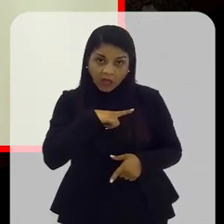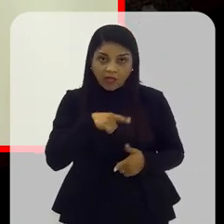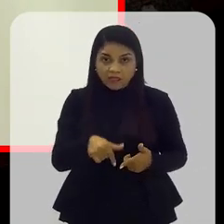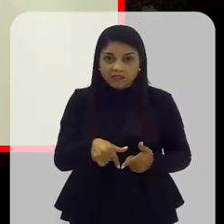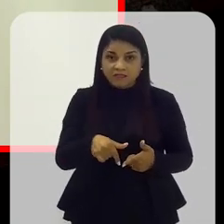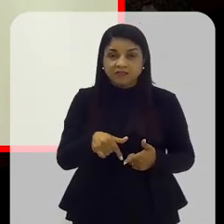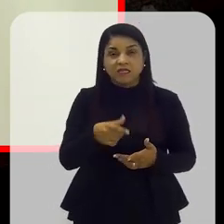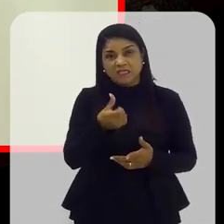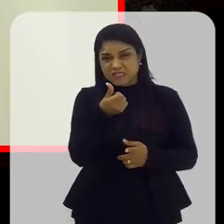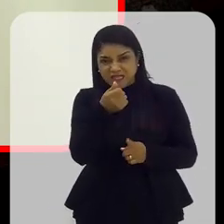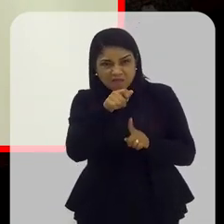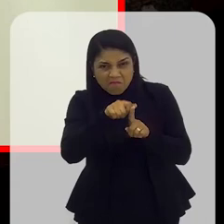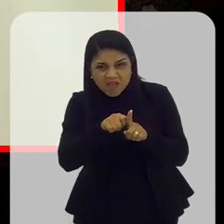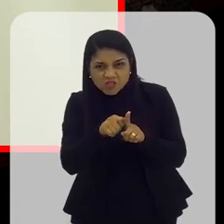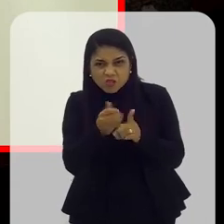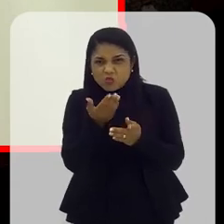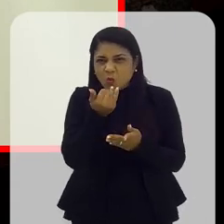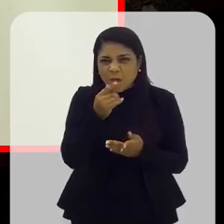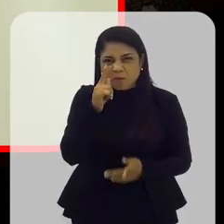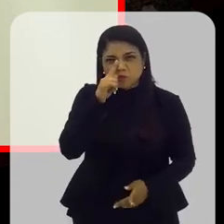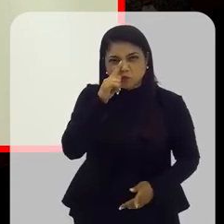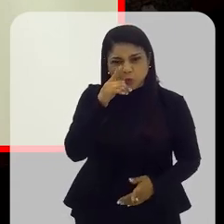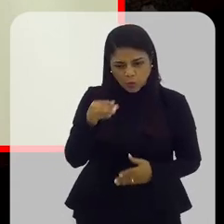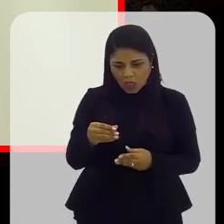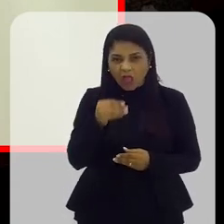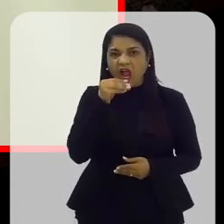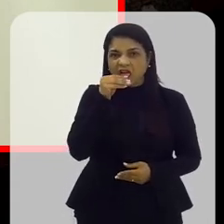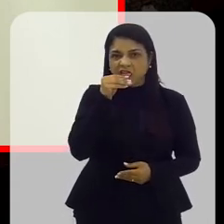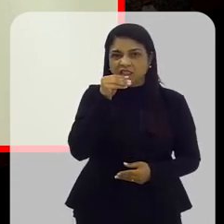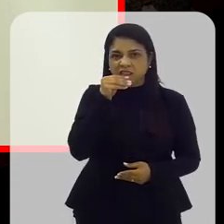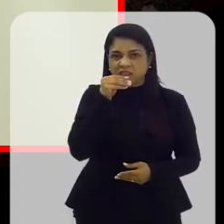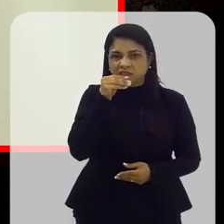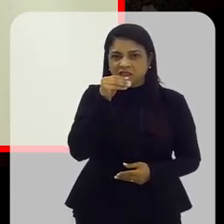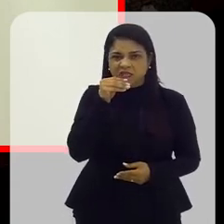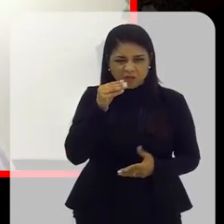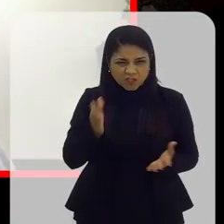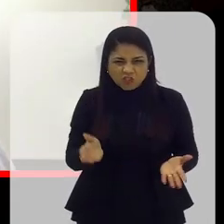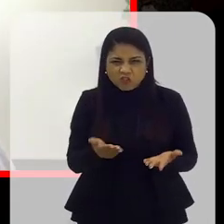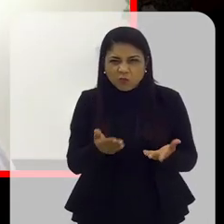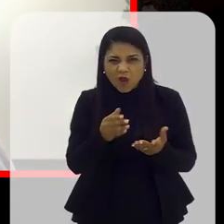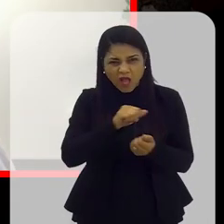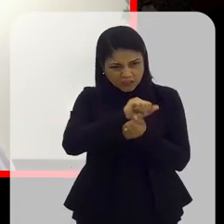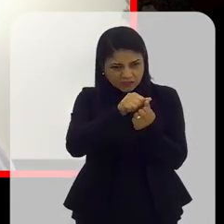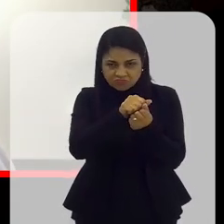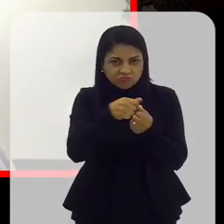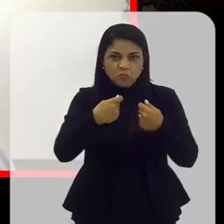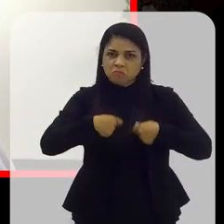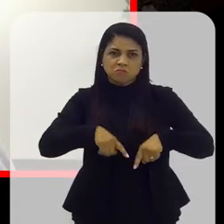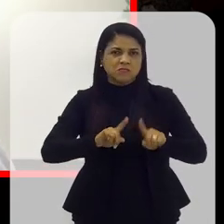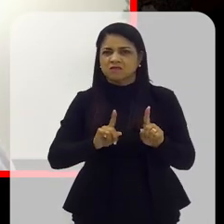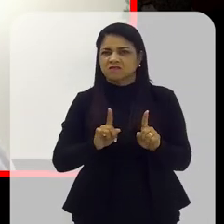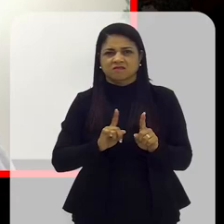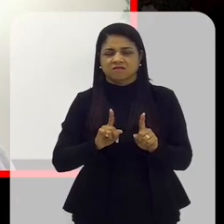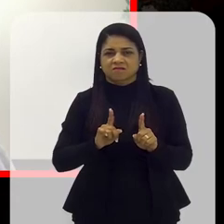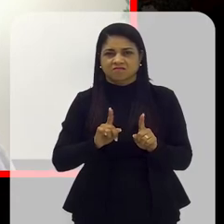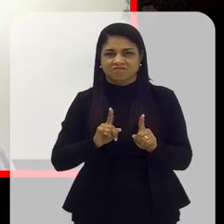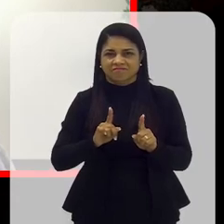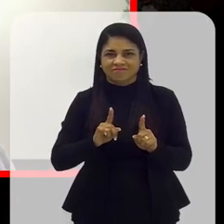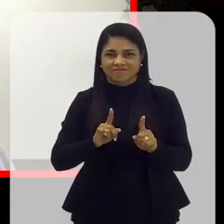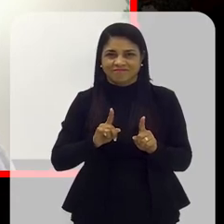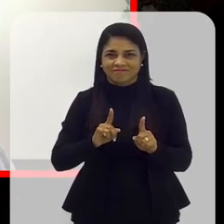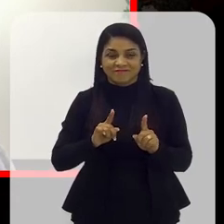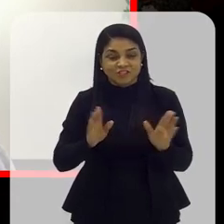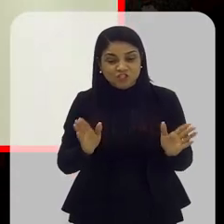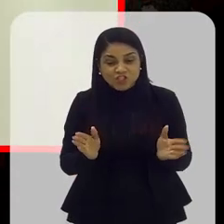mas não é algo que a partir de seis meses de idade já tem que estar na mão de uma criança para estimular a mastigação. Não vai ser com